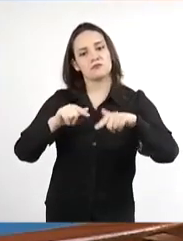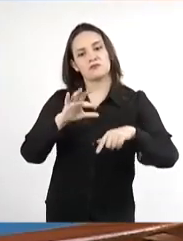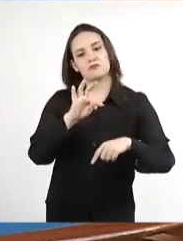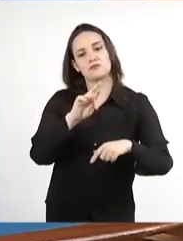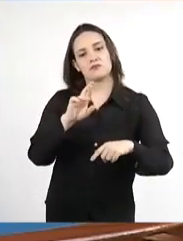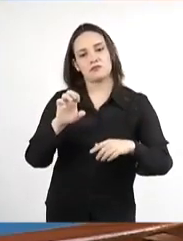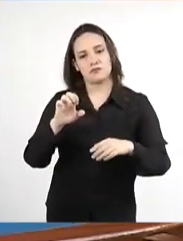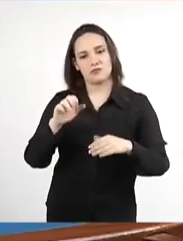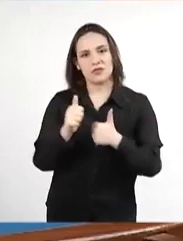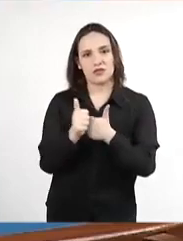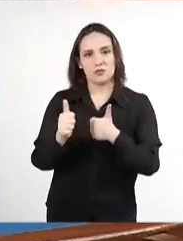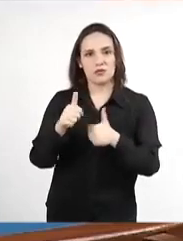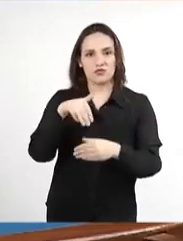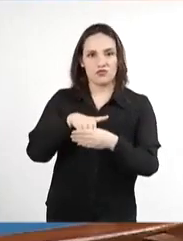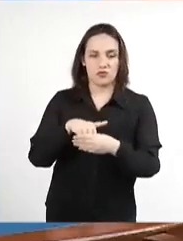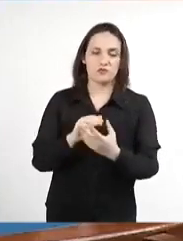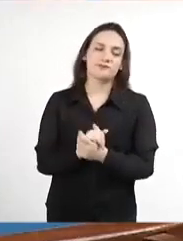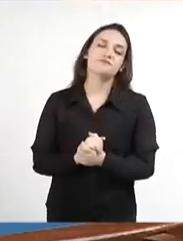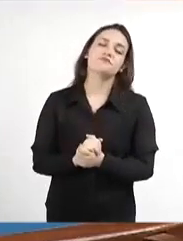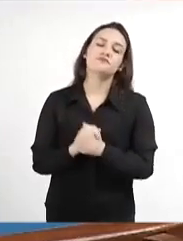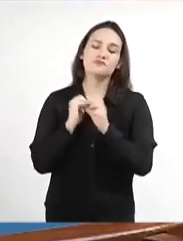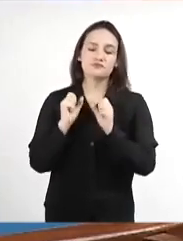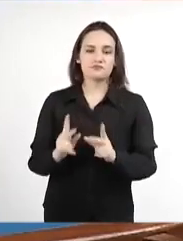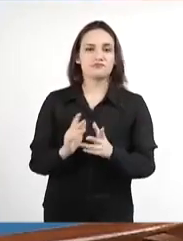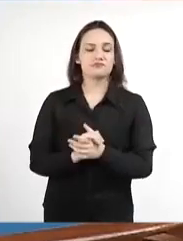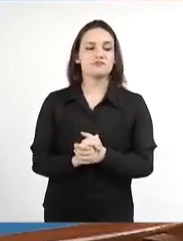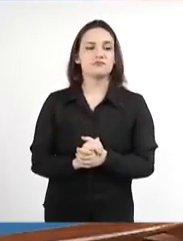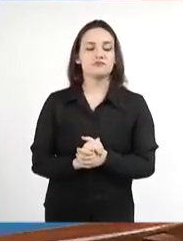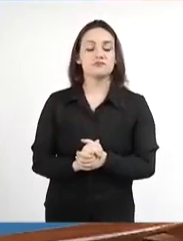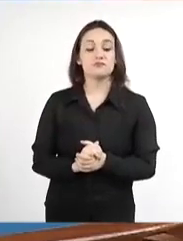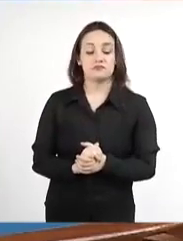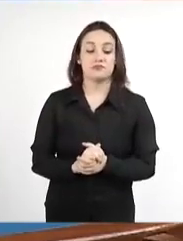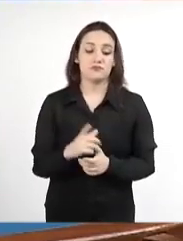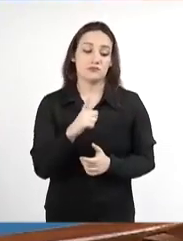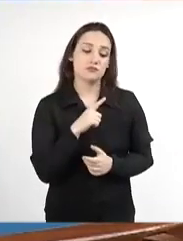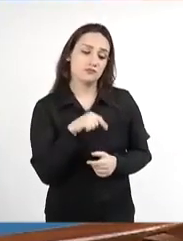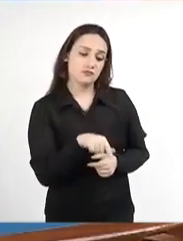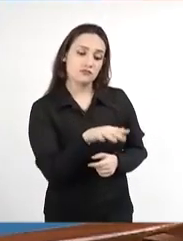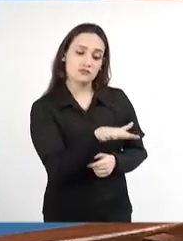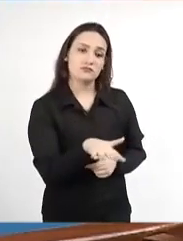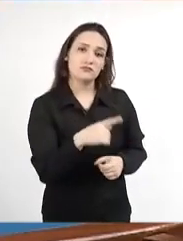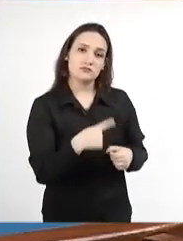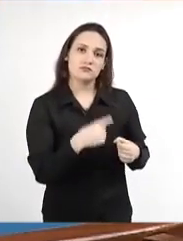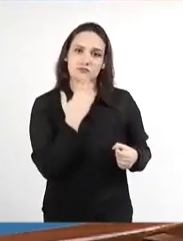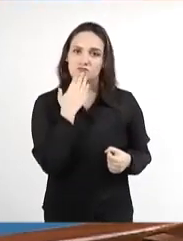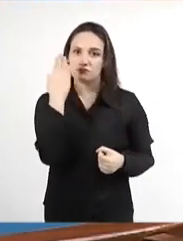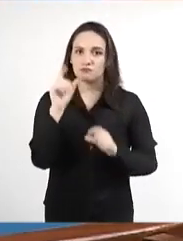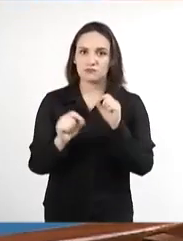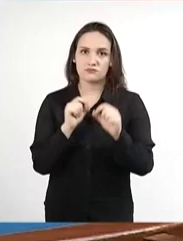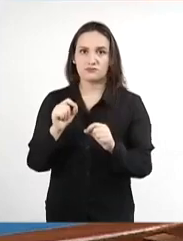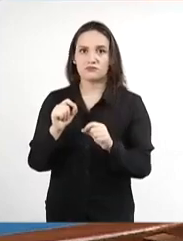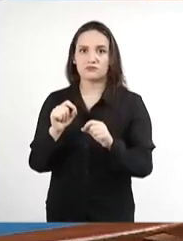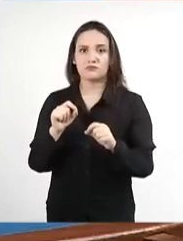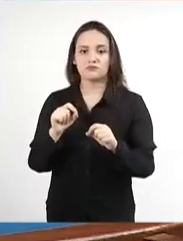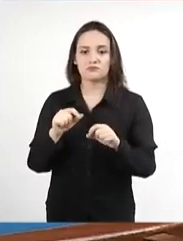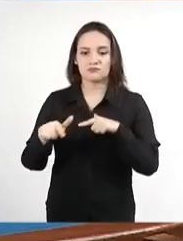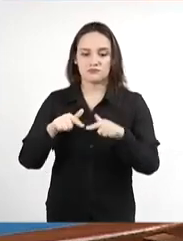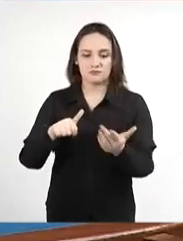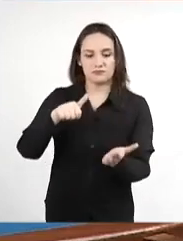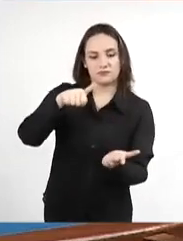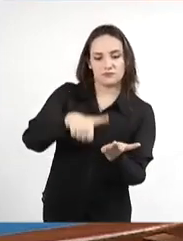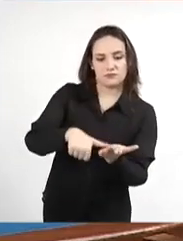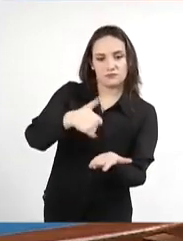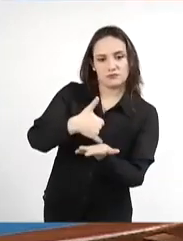Nós tivemos, dias atrás, levando uma reivindicação do município, no que tange ao trabalho de biometria